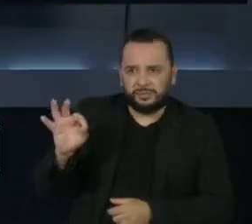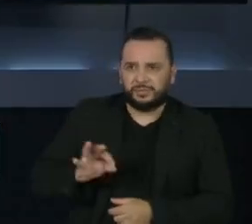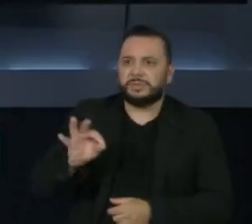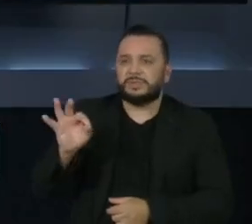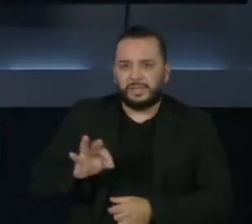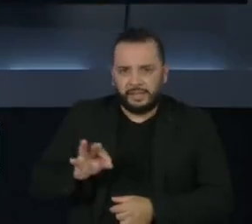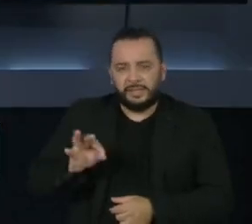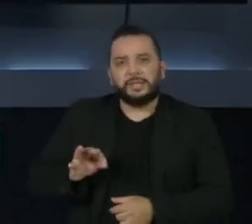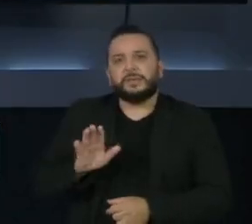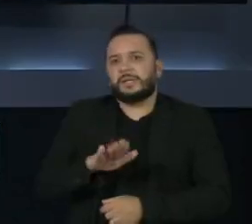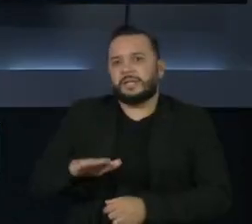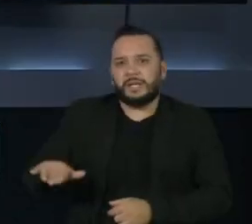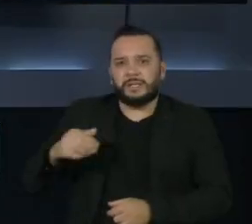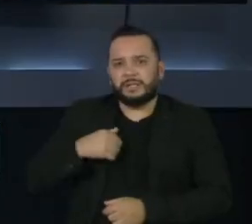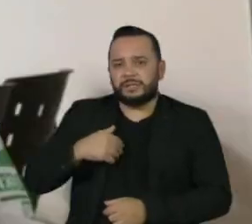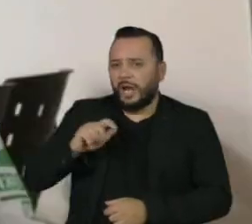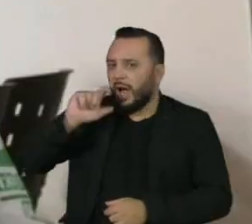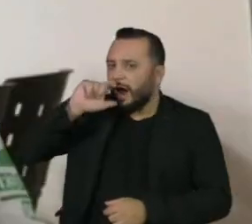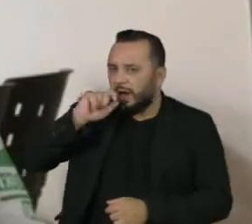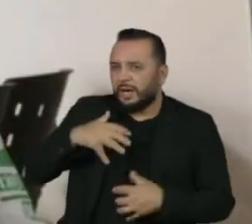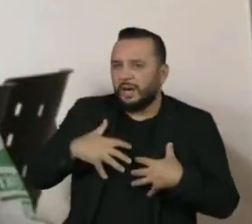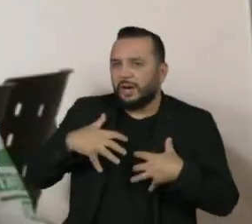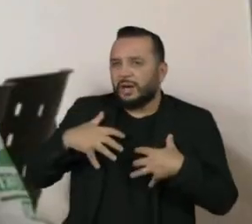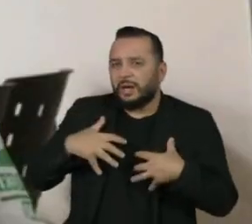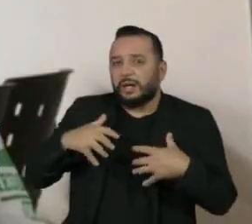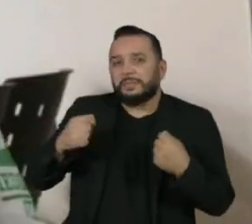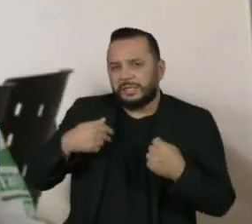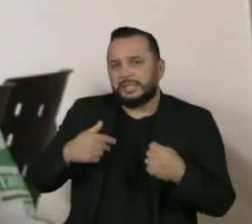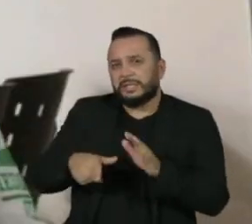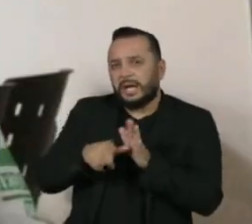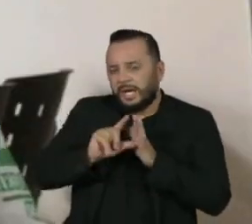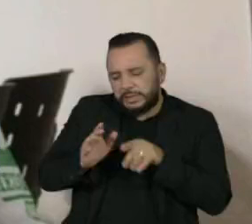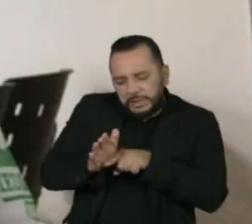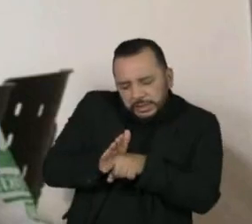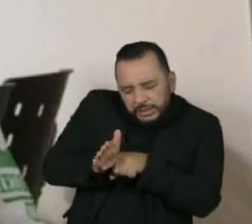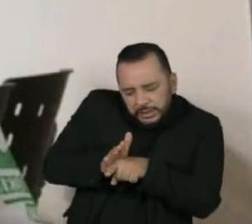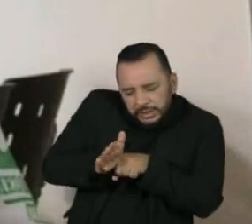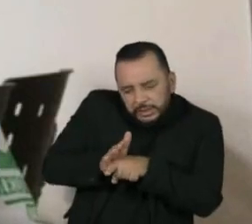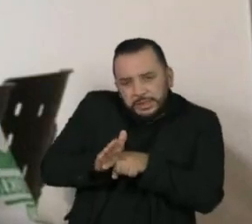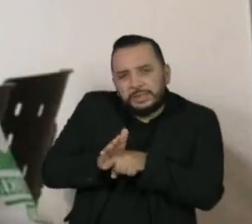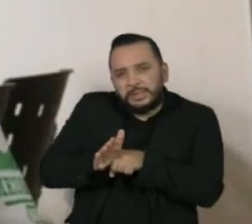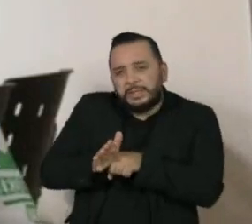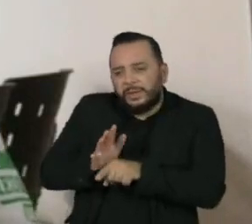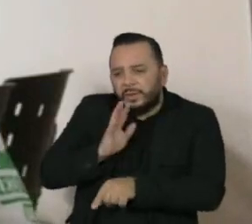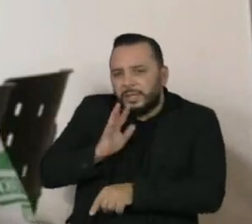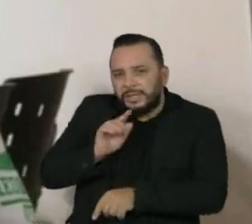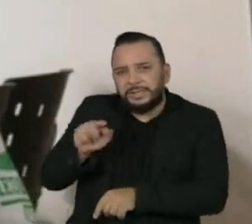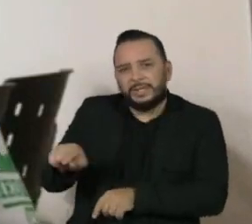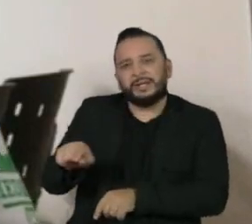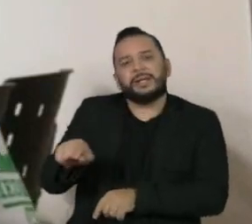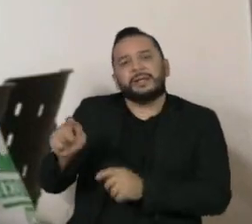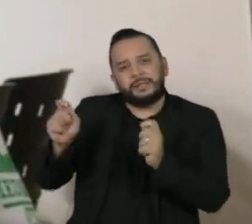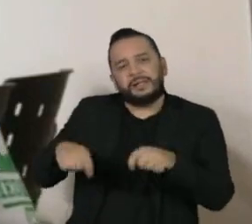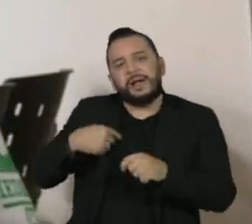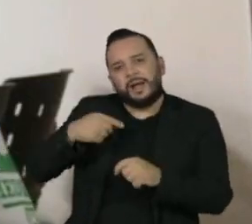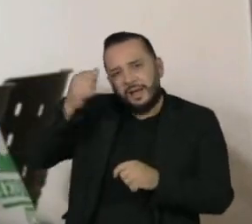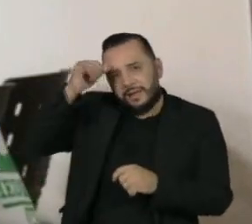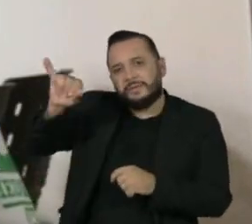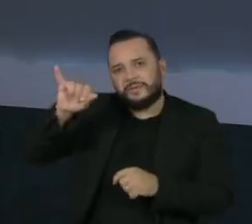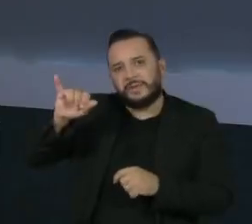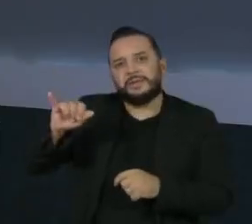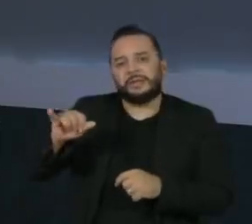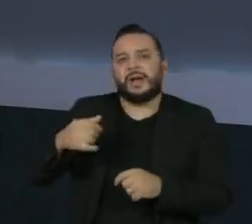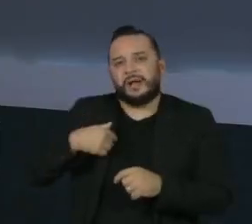portanto, é alta, uma doença que precisa do conhecimento da população para que seja feita a prevenção das